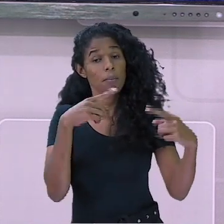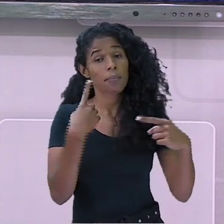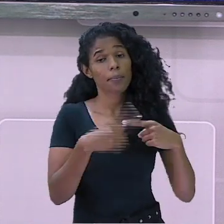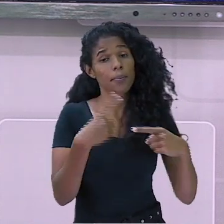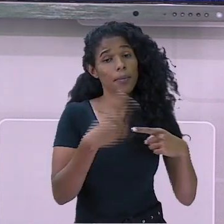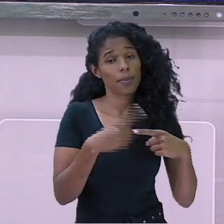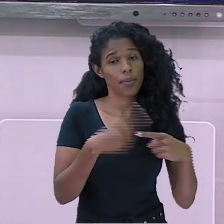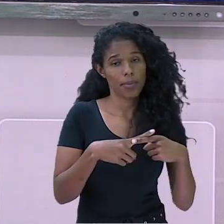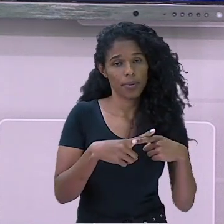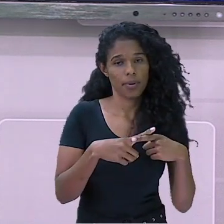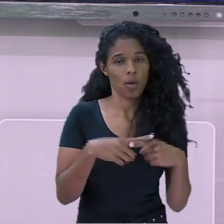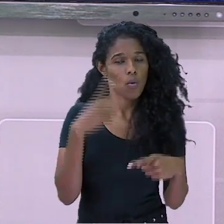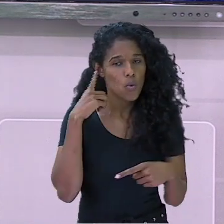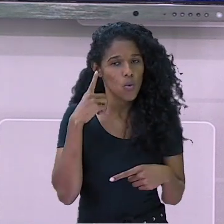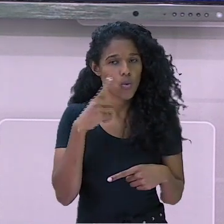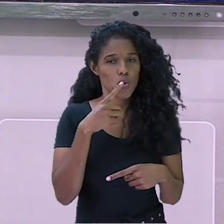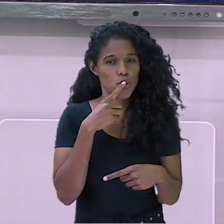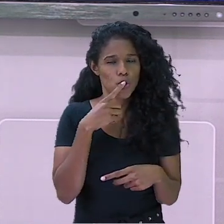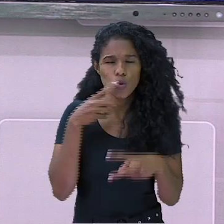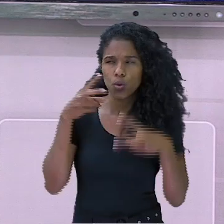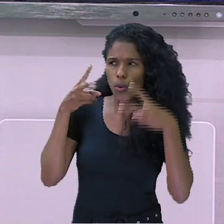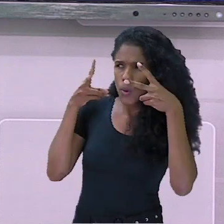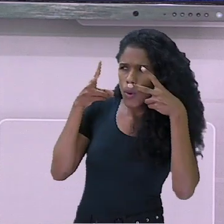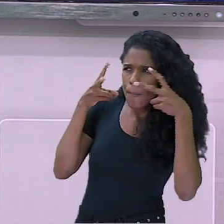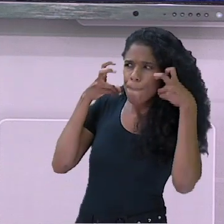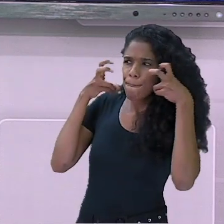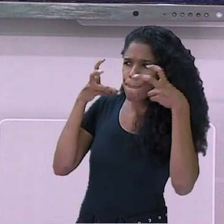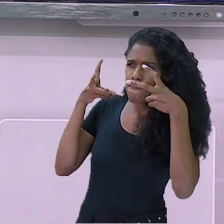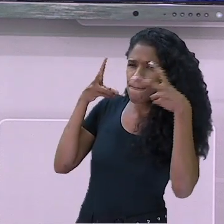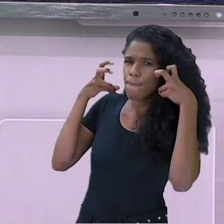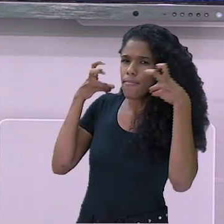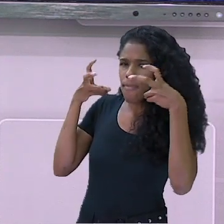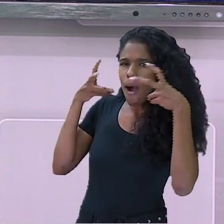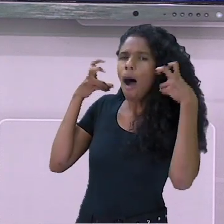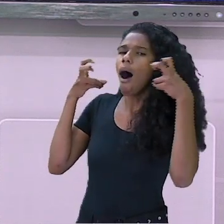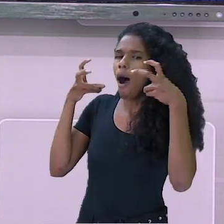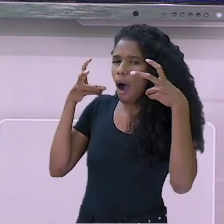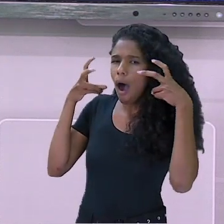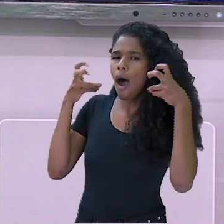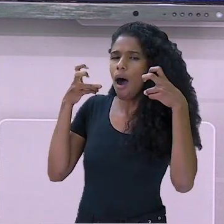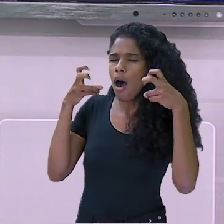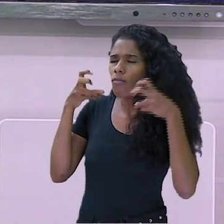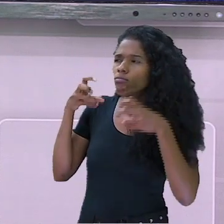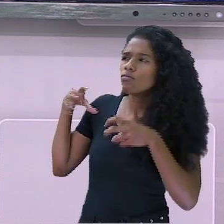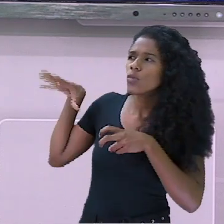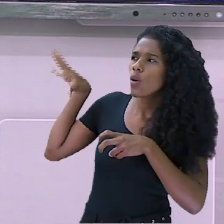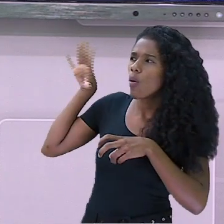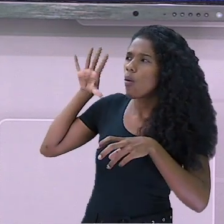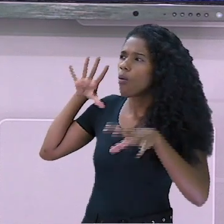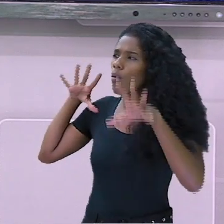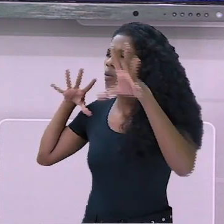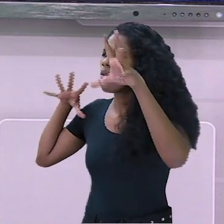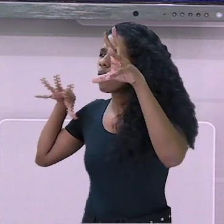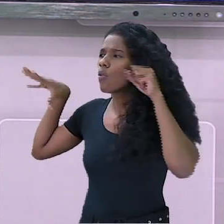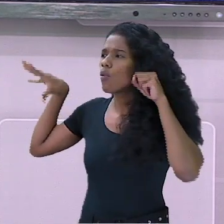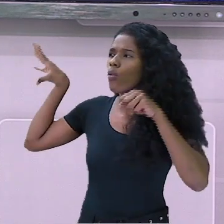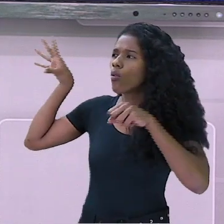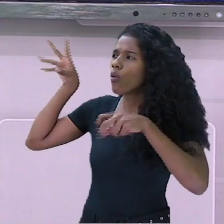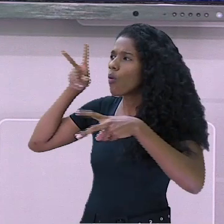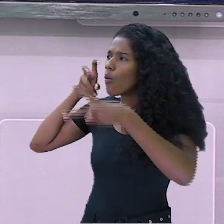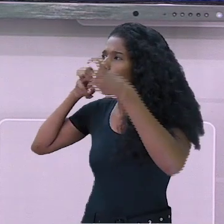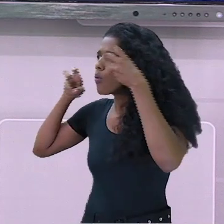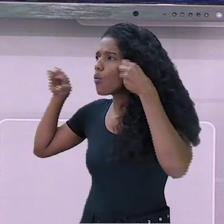a percepção visual deles é bastante abuçada, fazendo com que consigam captar as mensagens por meio da